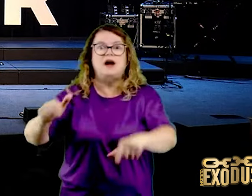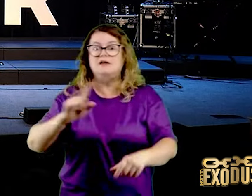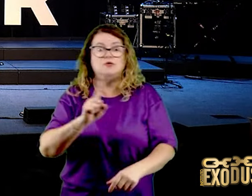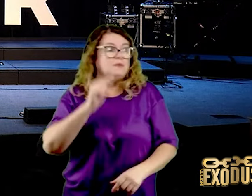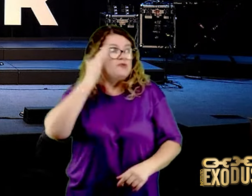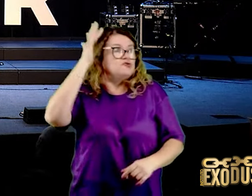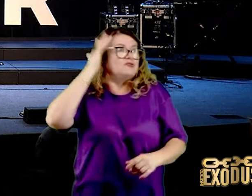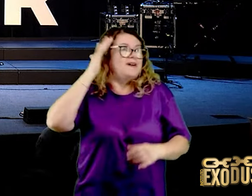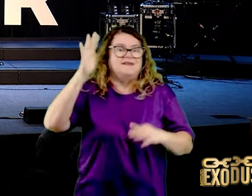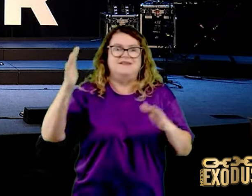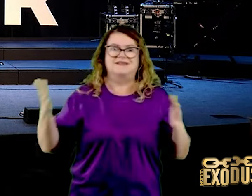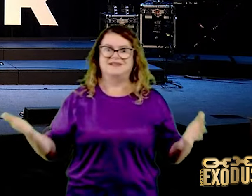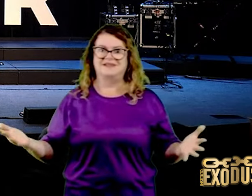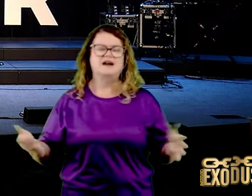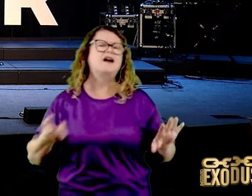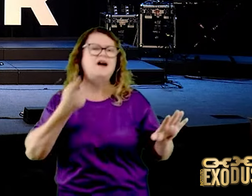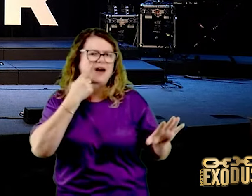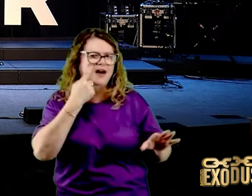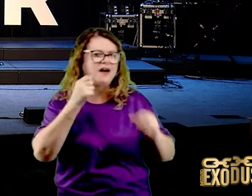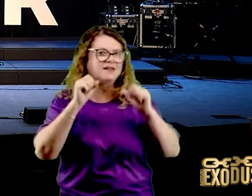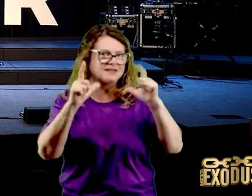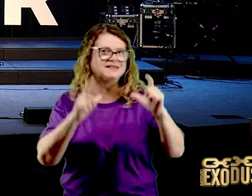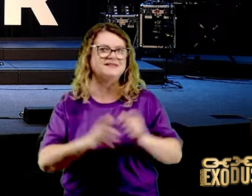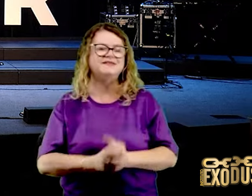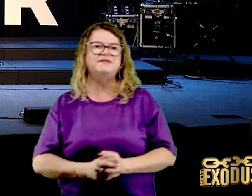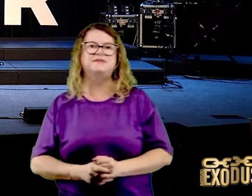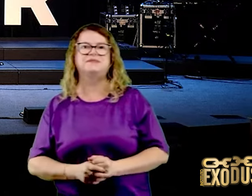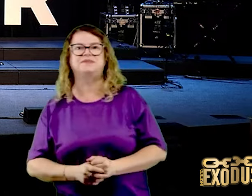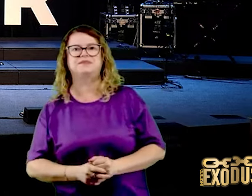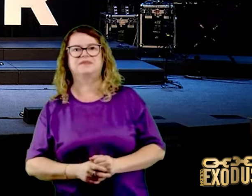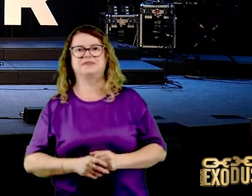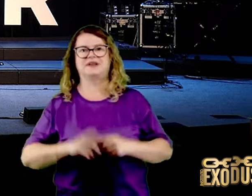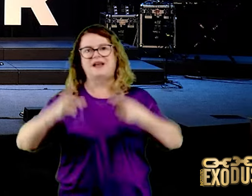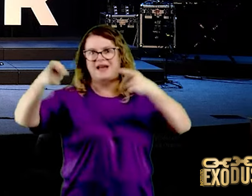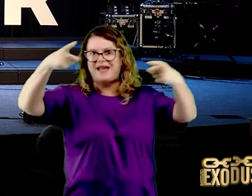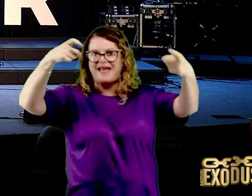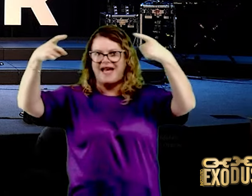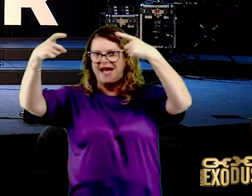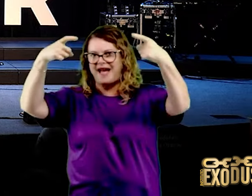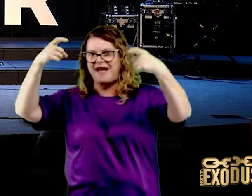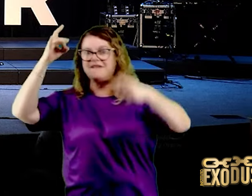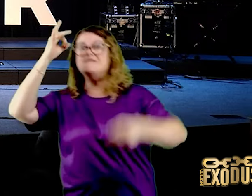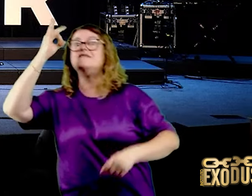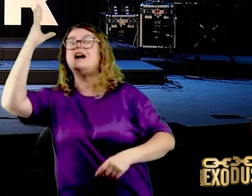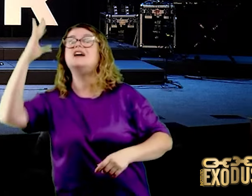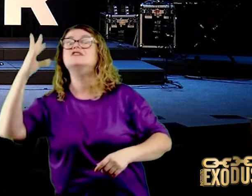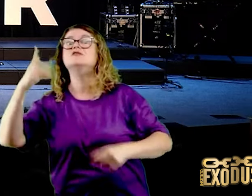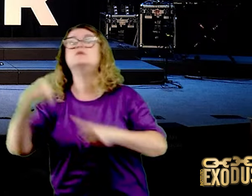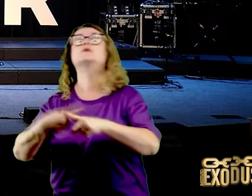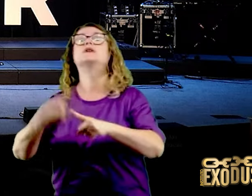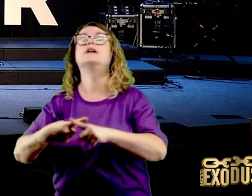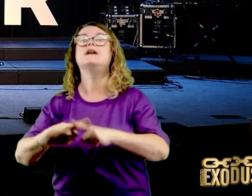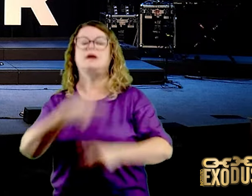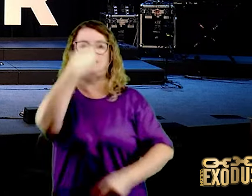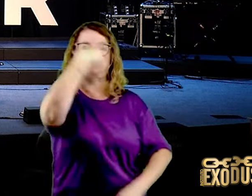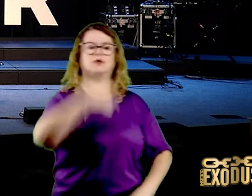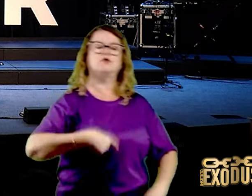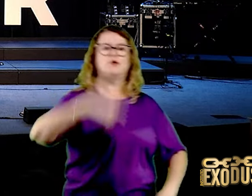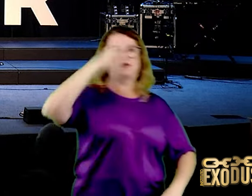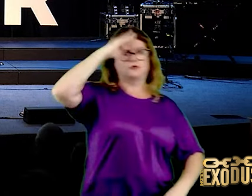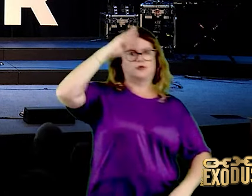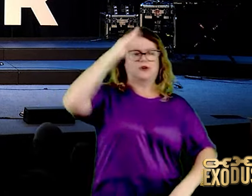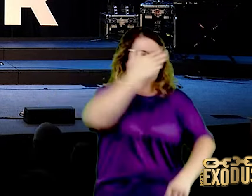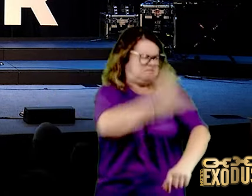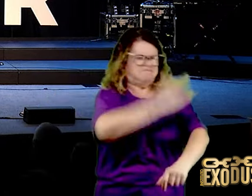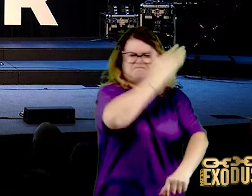pede atenção, sabe o que que faz a guerra fácil? O treinamento difícil. Ih, ele ganhou a medalha de ouro,